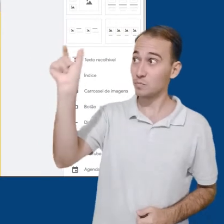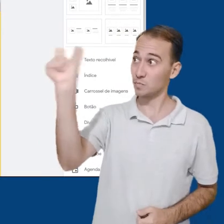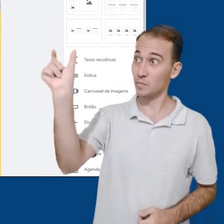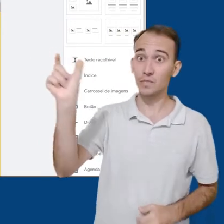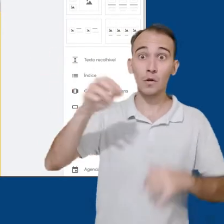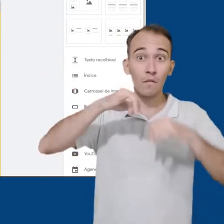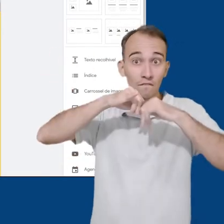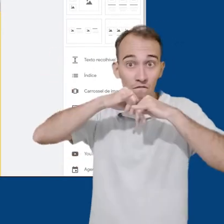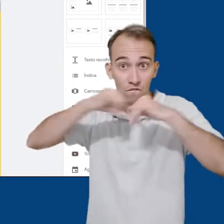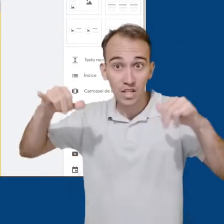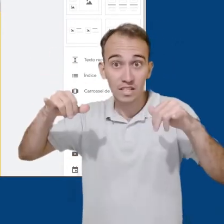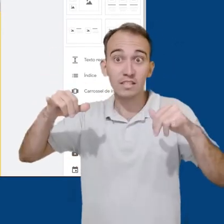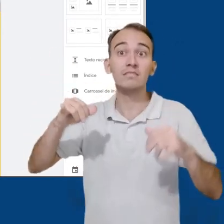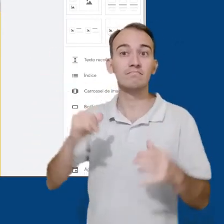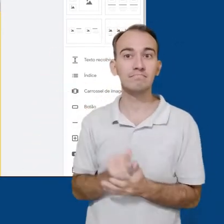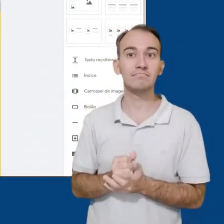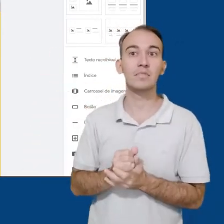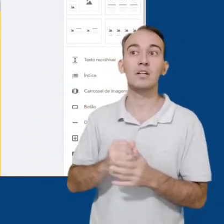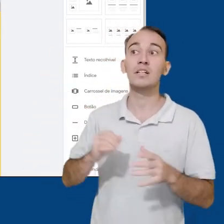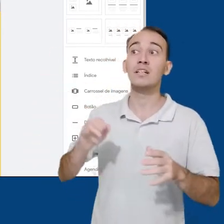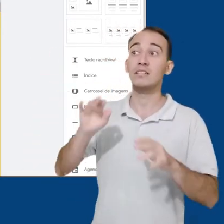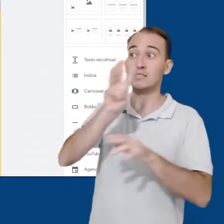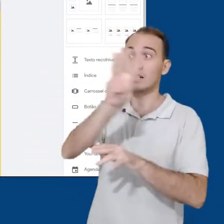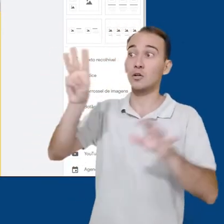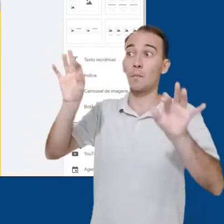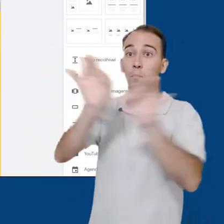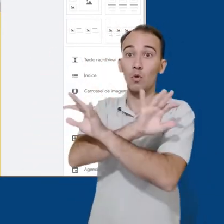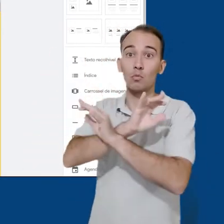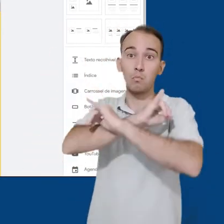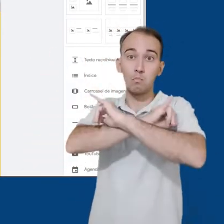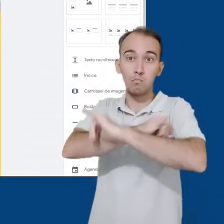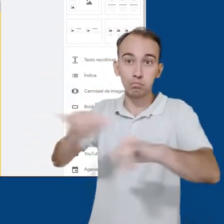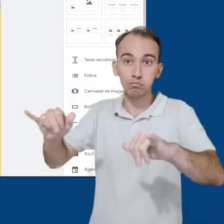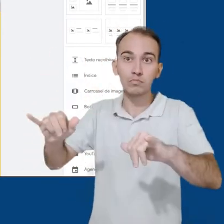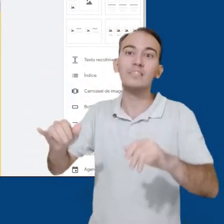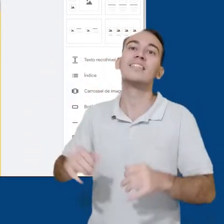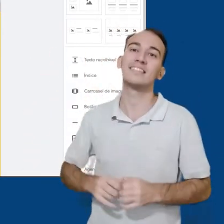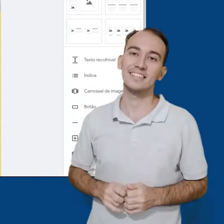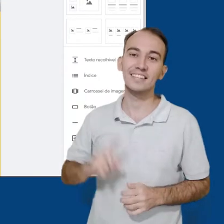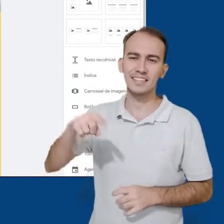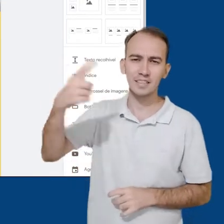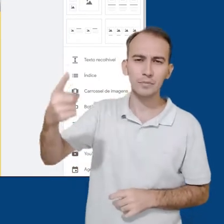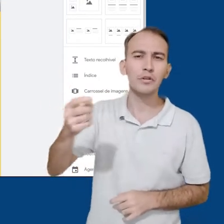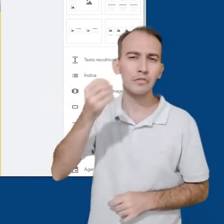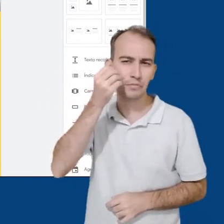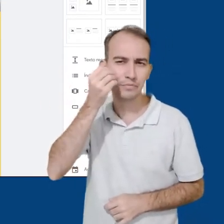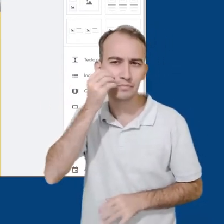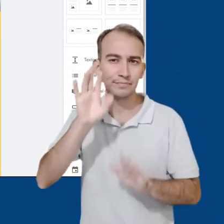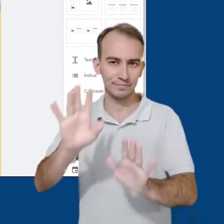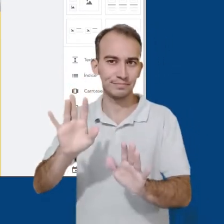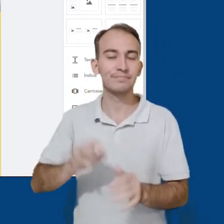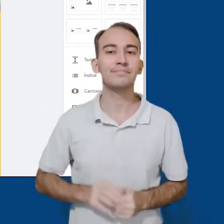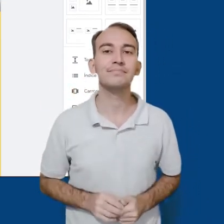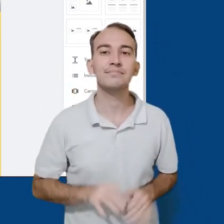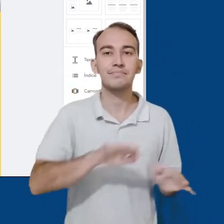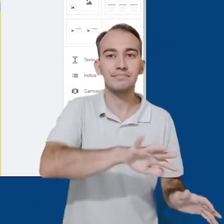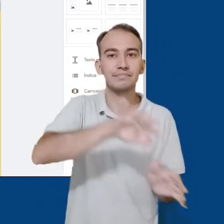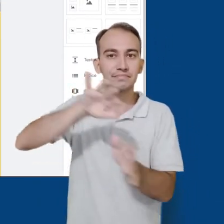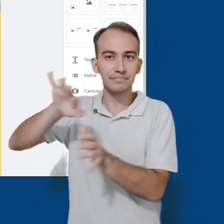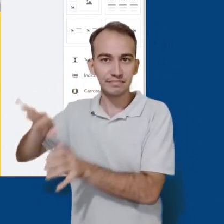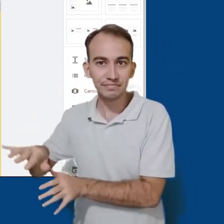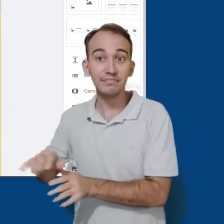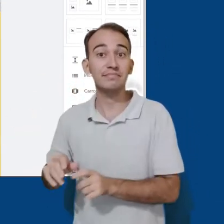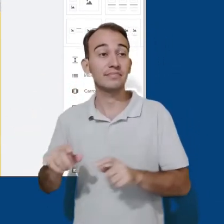iremos fazer uma simulação no final do vídeo. Abaixo desta barra superior, temos a tela central, que é a responsável pela personalização do